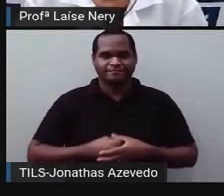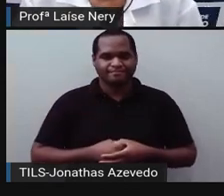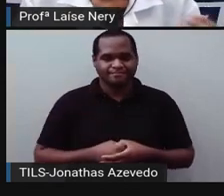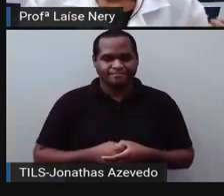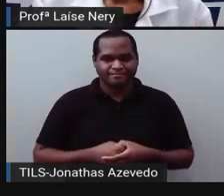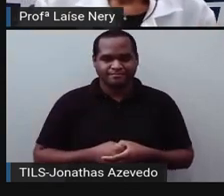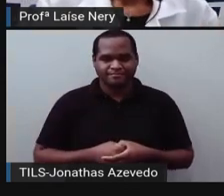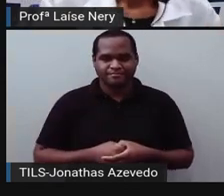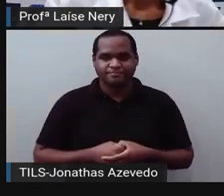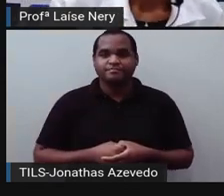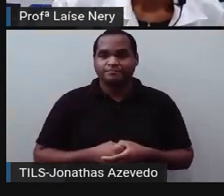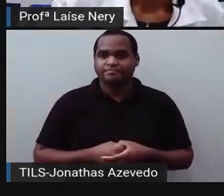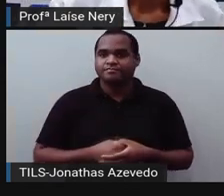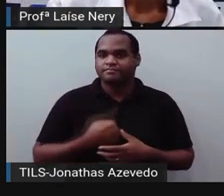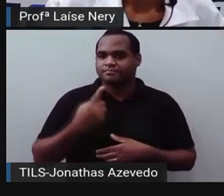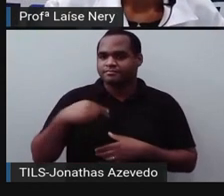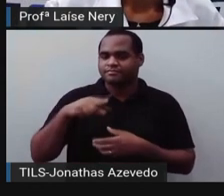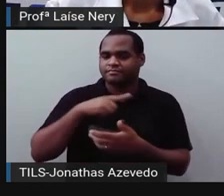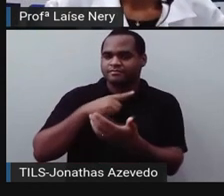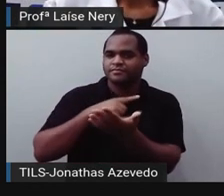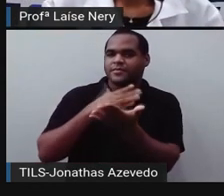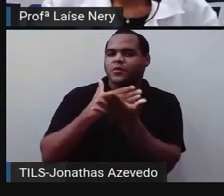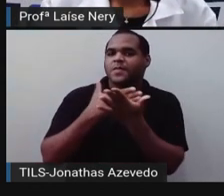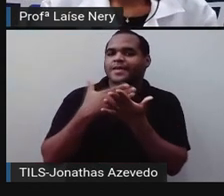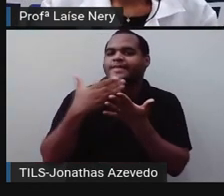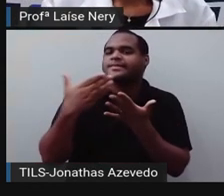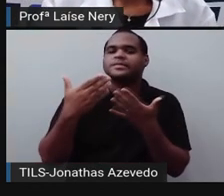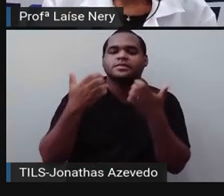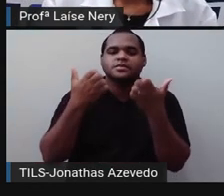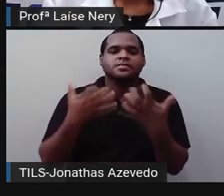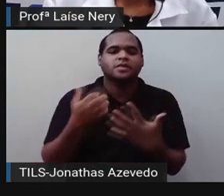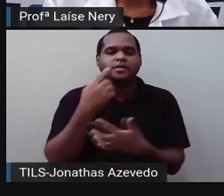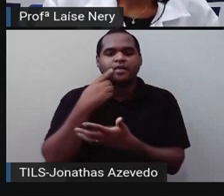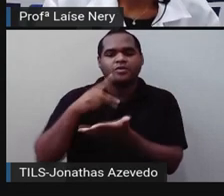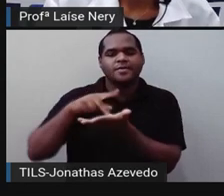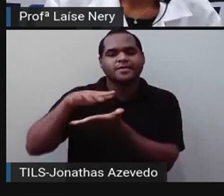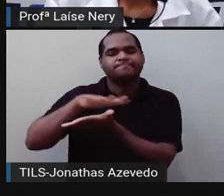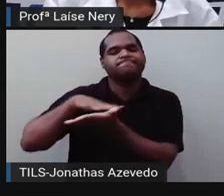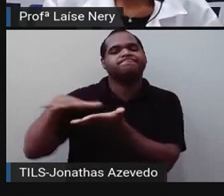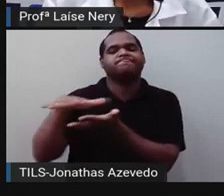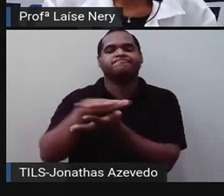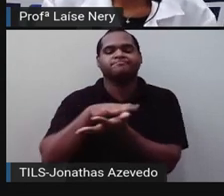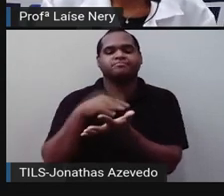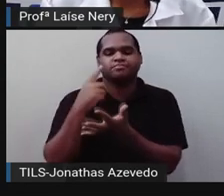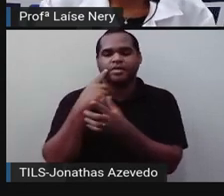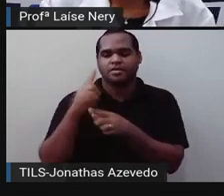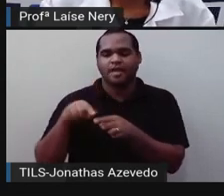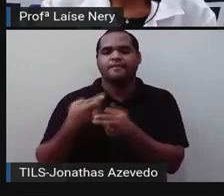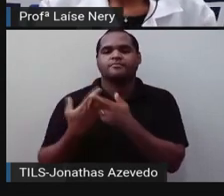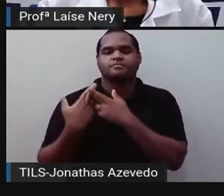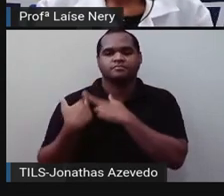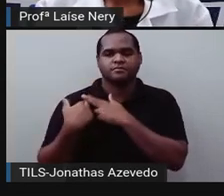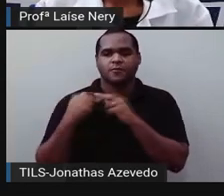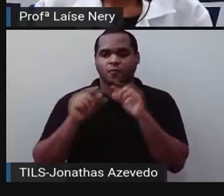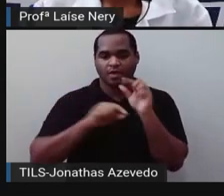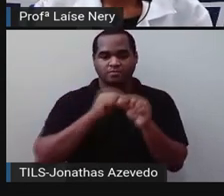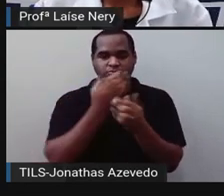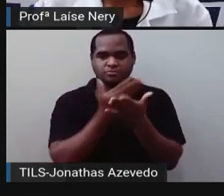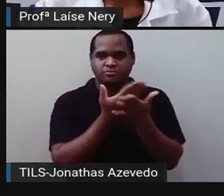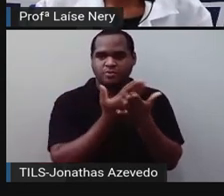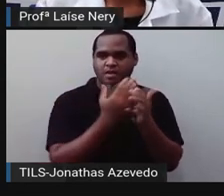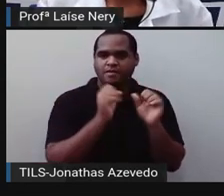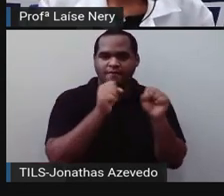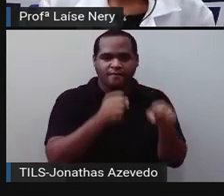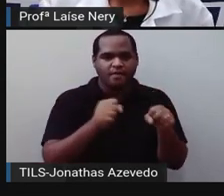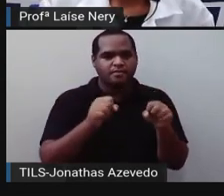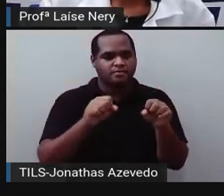Para começar, a geometria espacial é responsável pelo estudo das